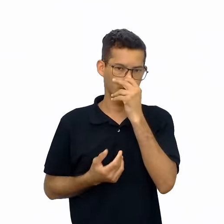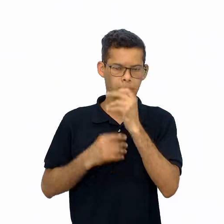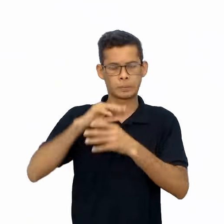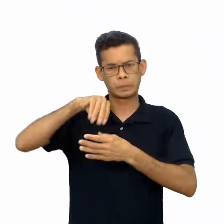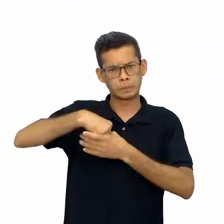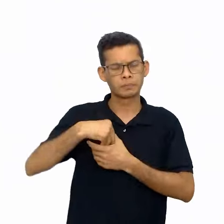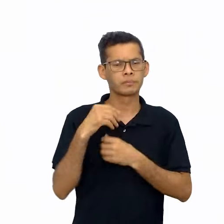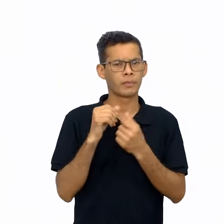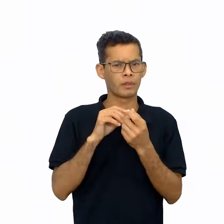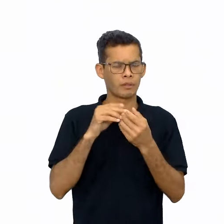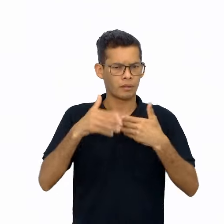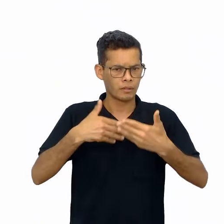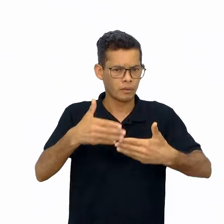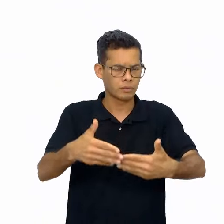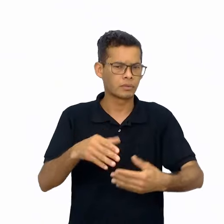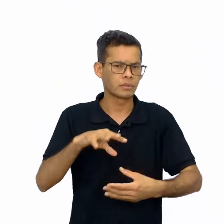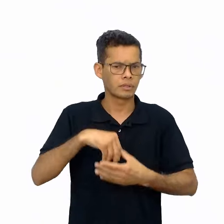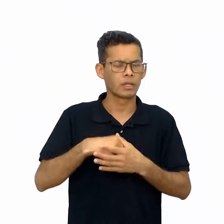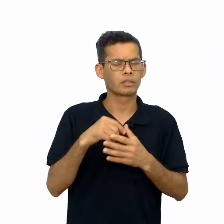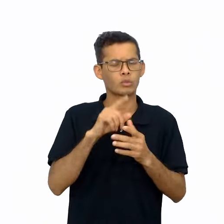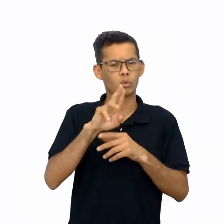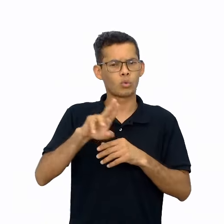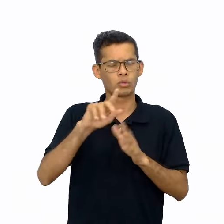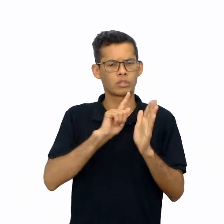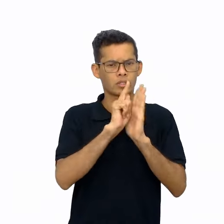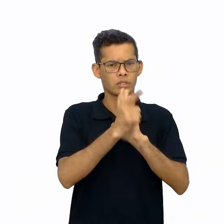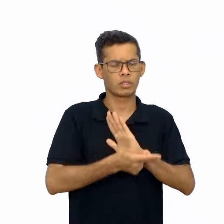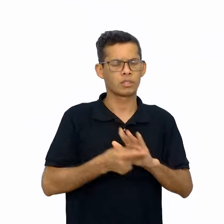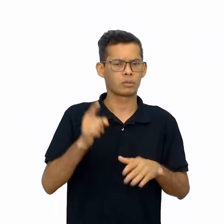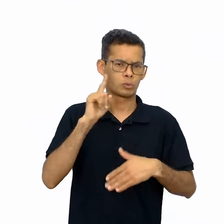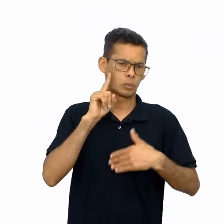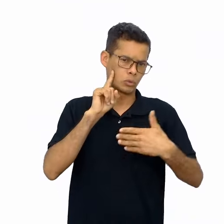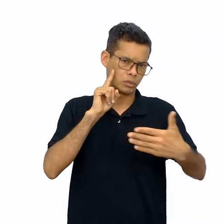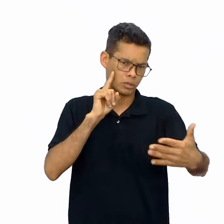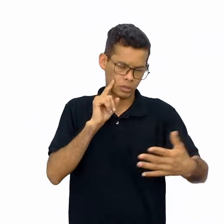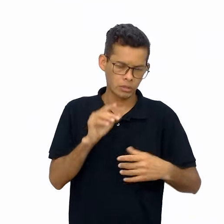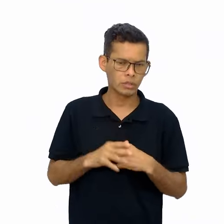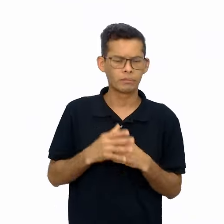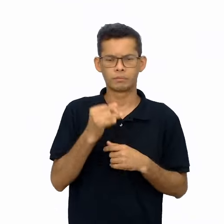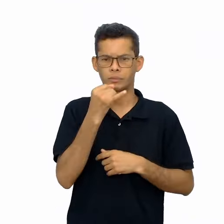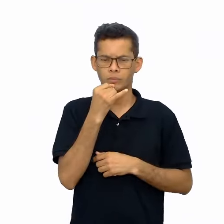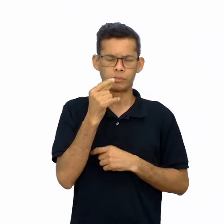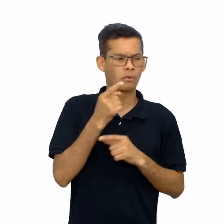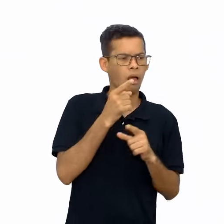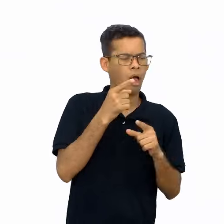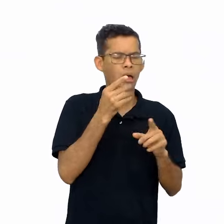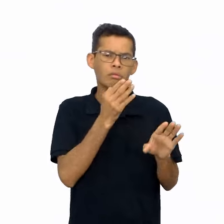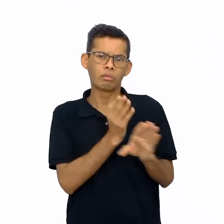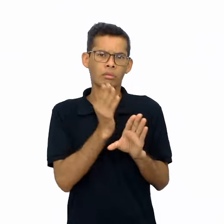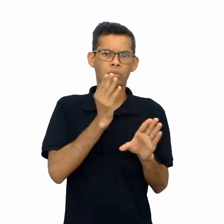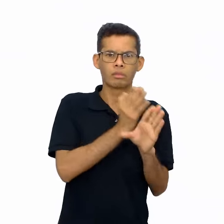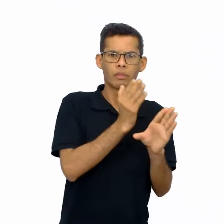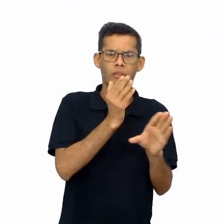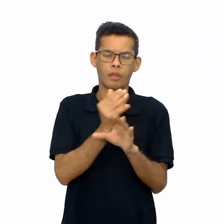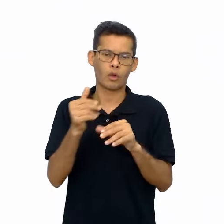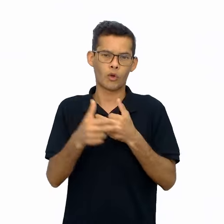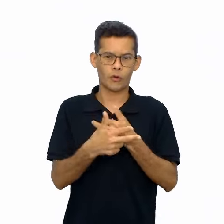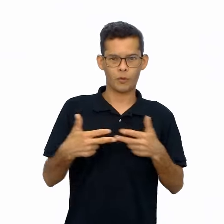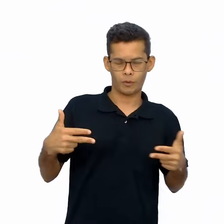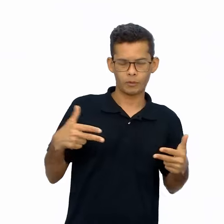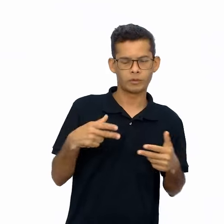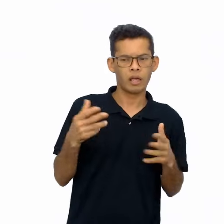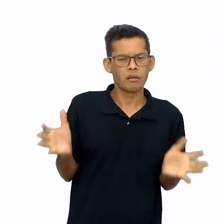exploram-se alguns gêneros do campo de vida cotidiano, com destaque para as adivinhas, que é um gênero discursivo, que